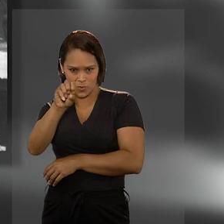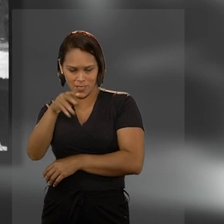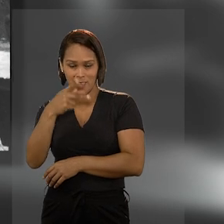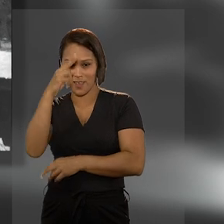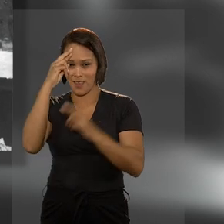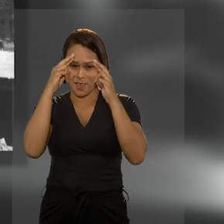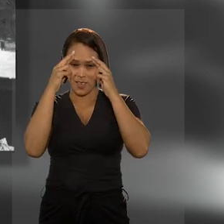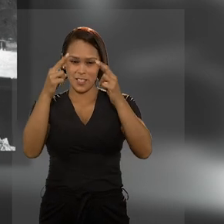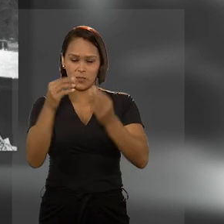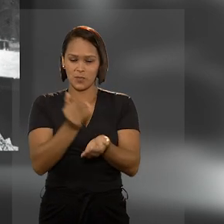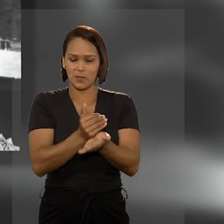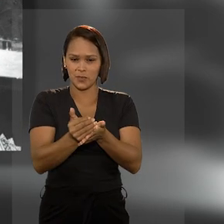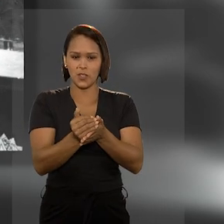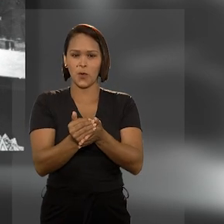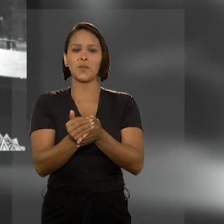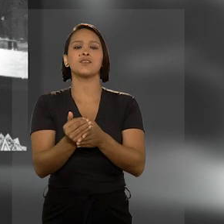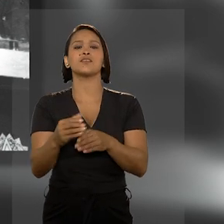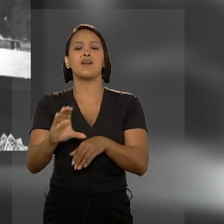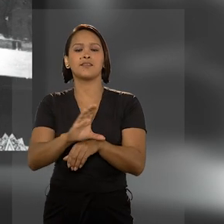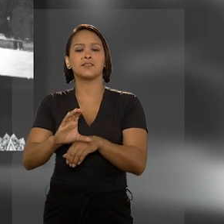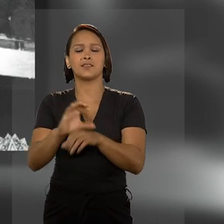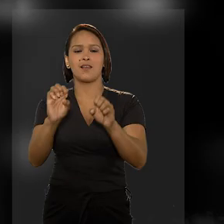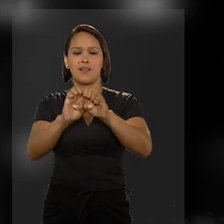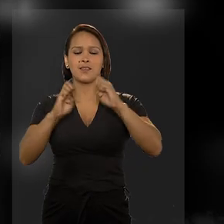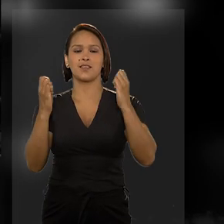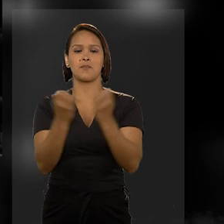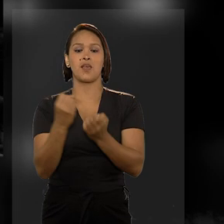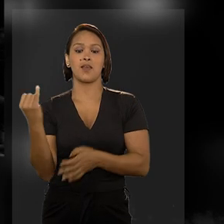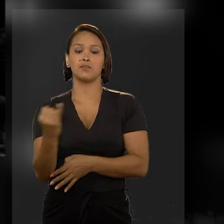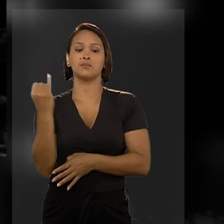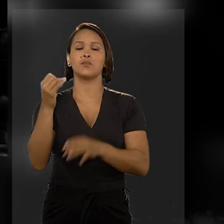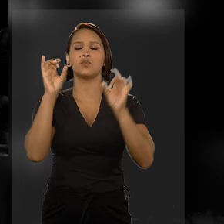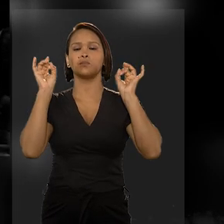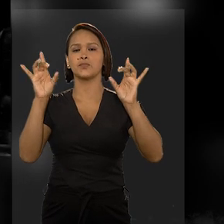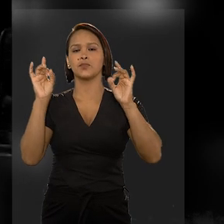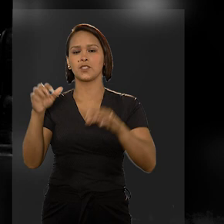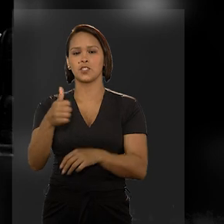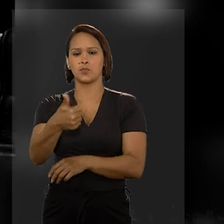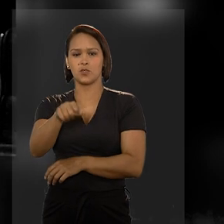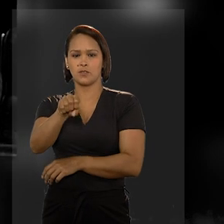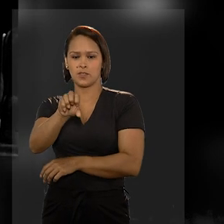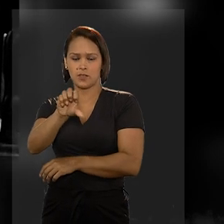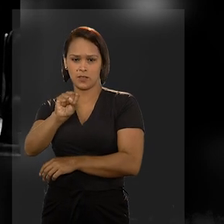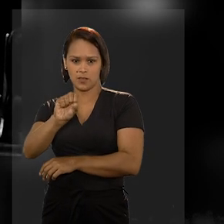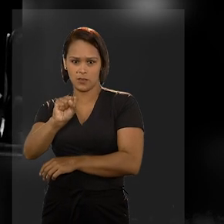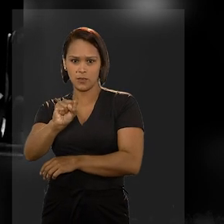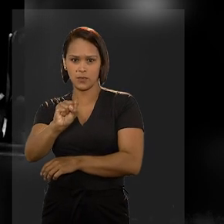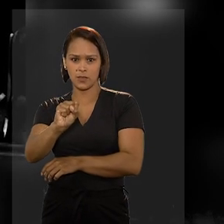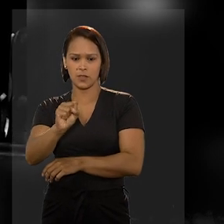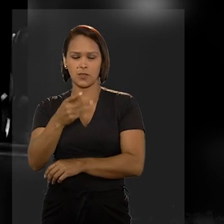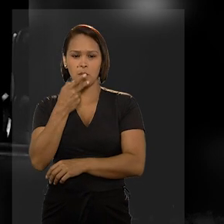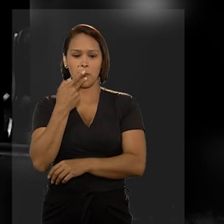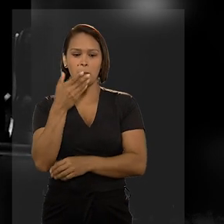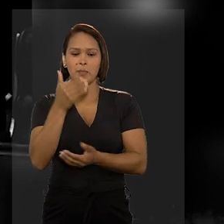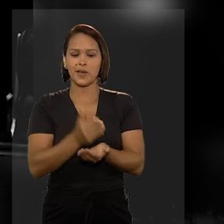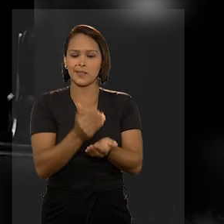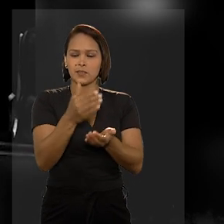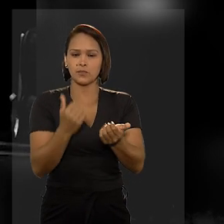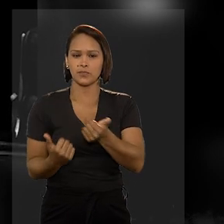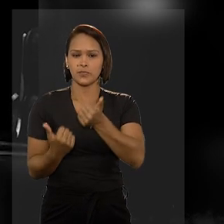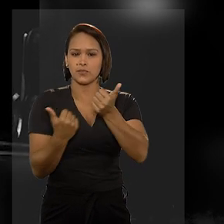responsável pela convocação da Assembleia Constituinte, destaca a importância da Constituição Federal de 1988